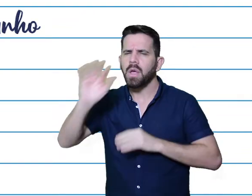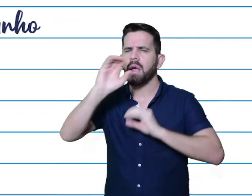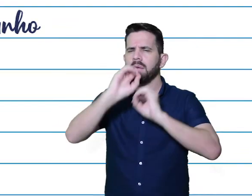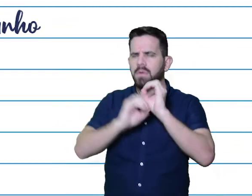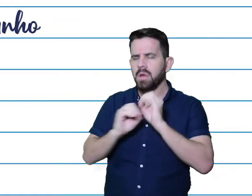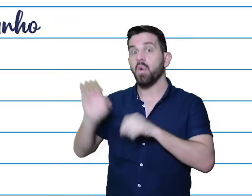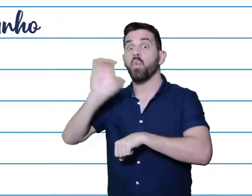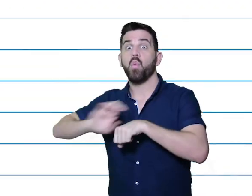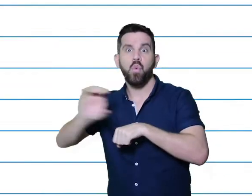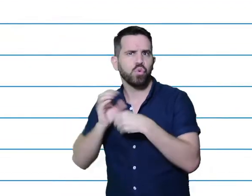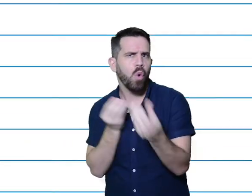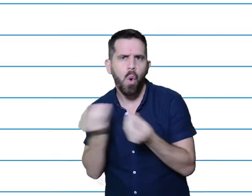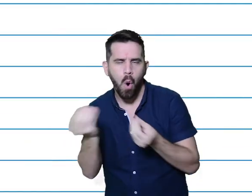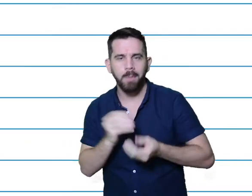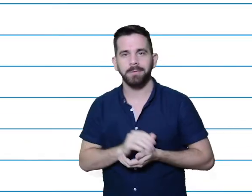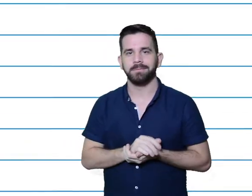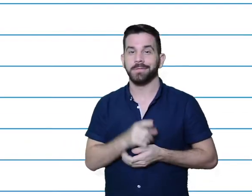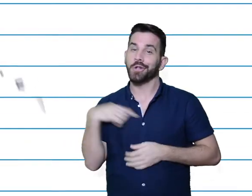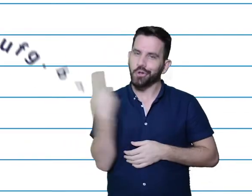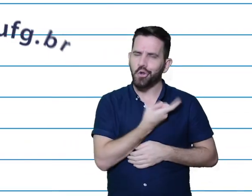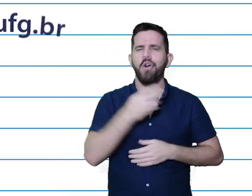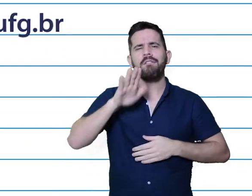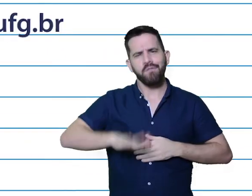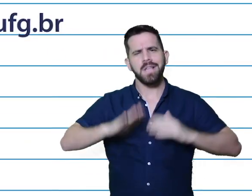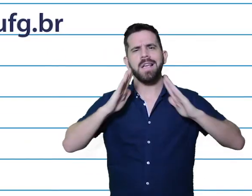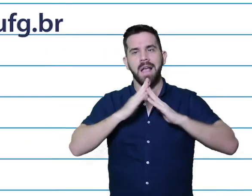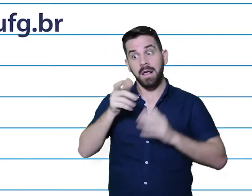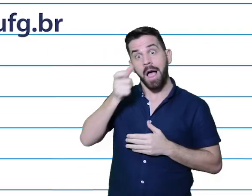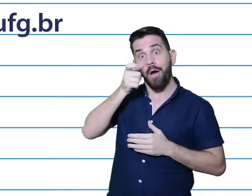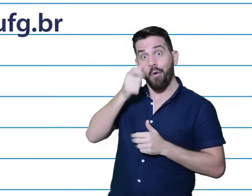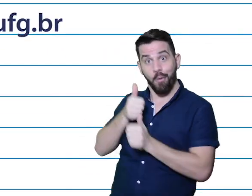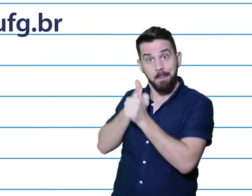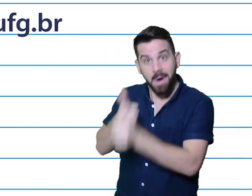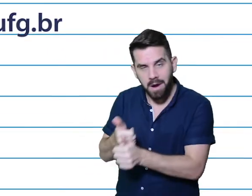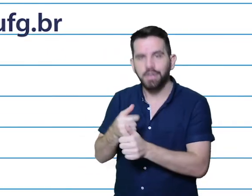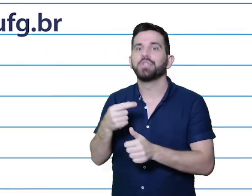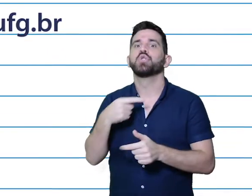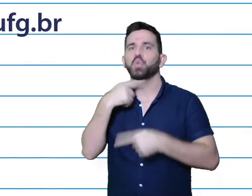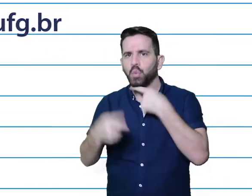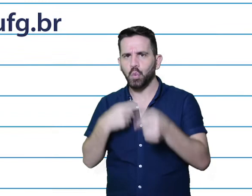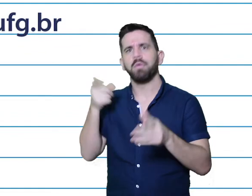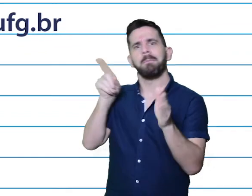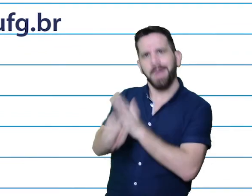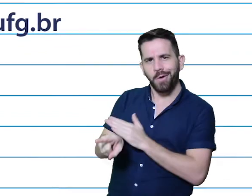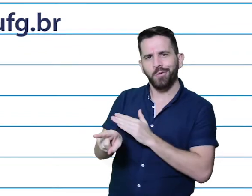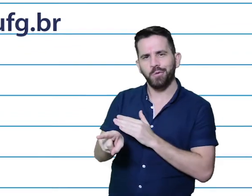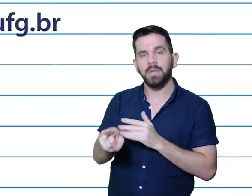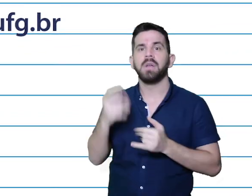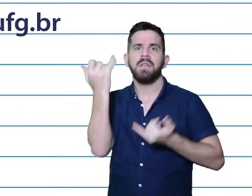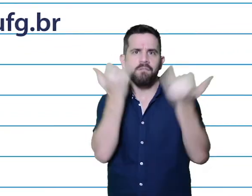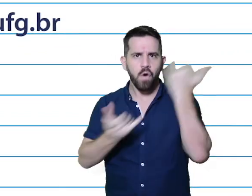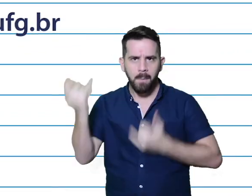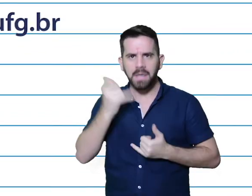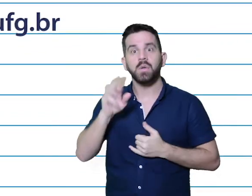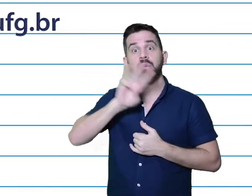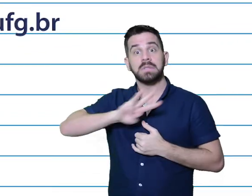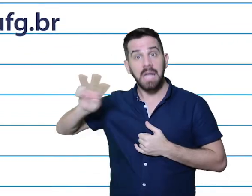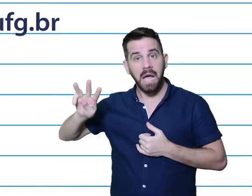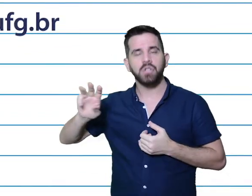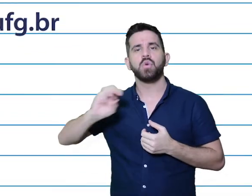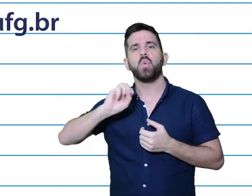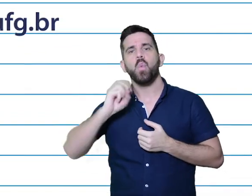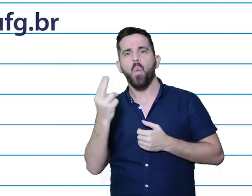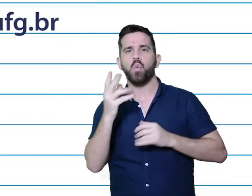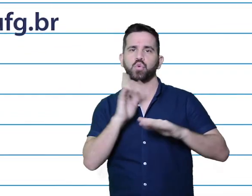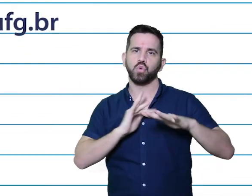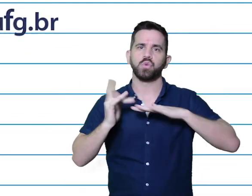os cursos oferecidos. Fique em casa, acompanhe o evento e tire suas dúvidas. Mais informações no site ou em